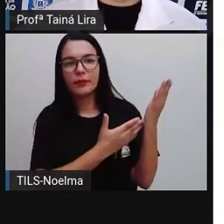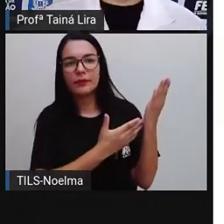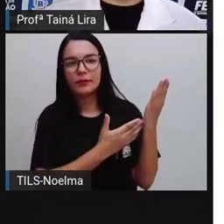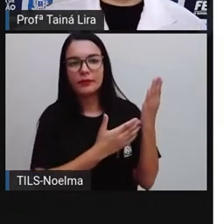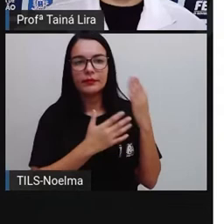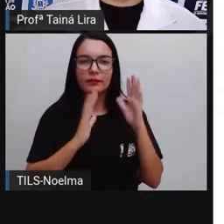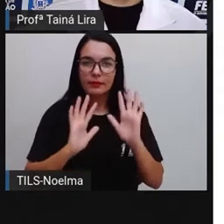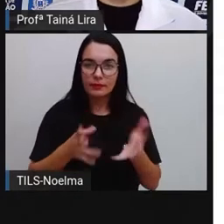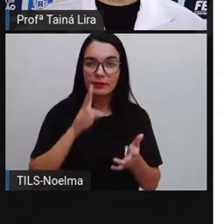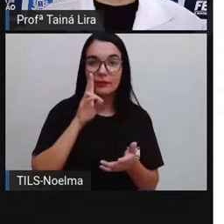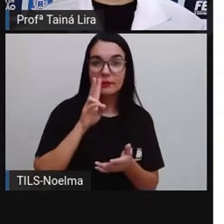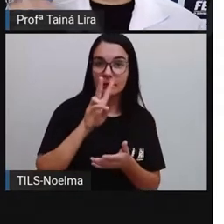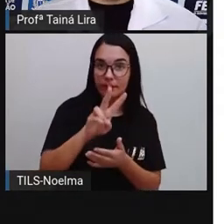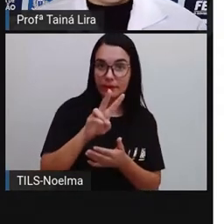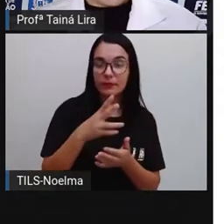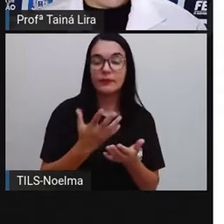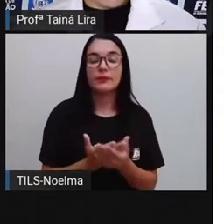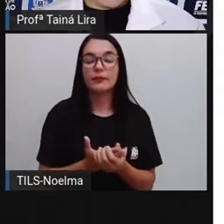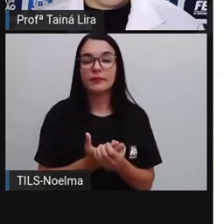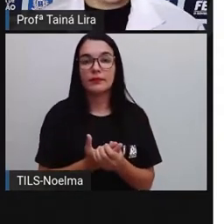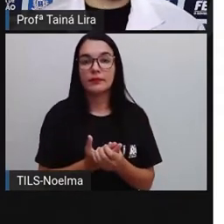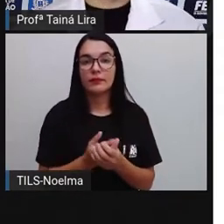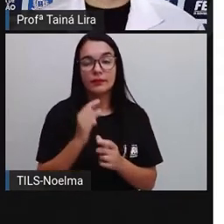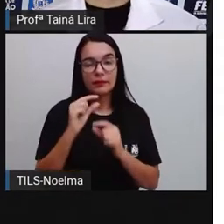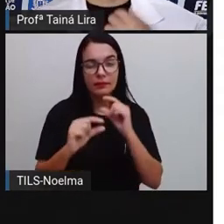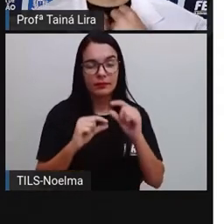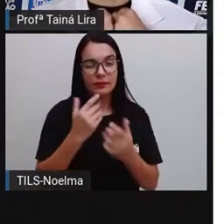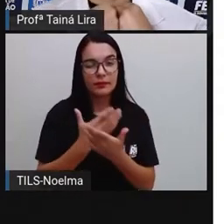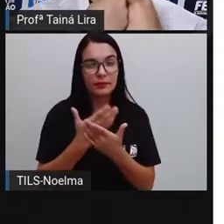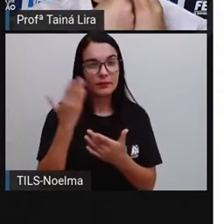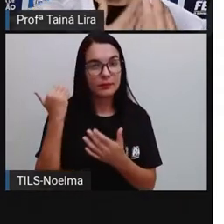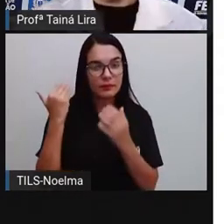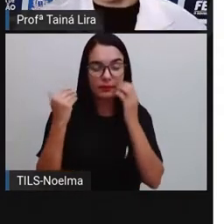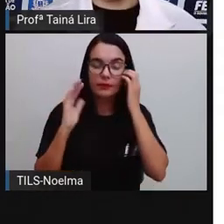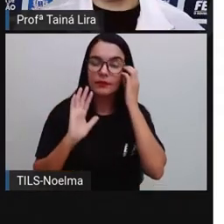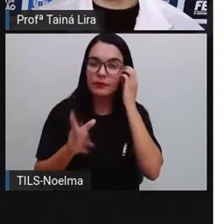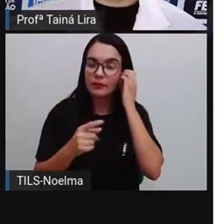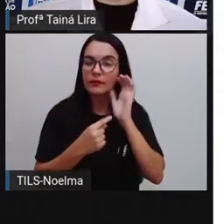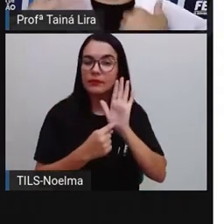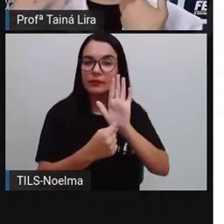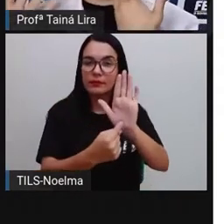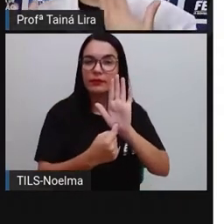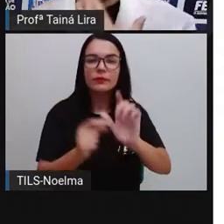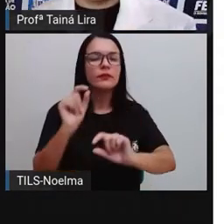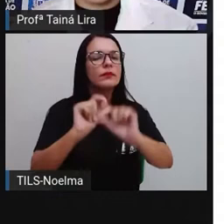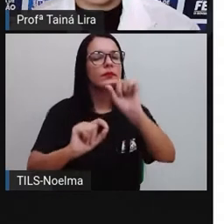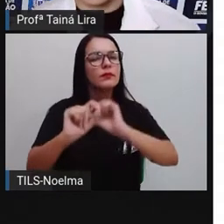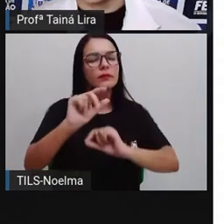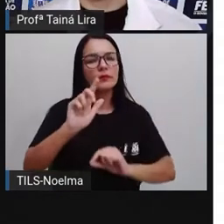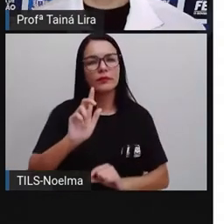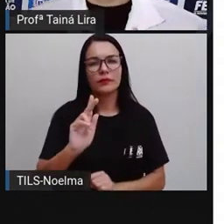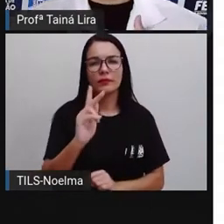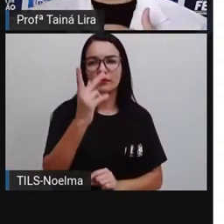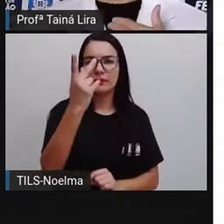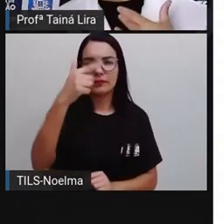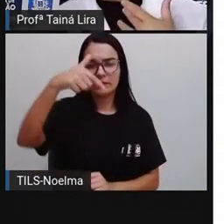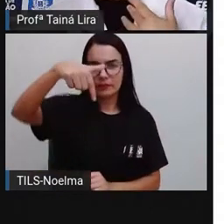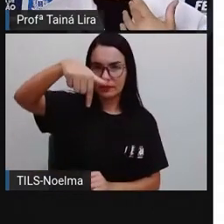nós já falamos um pouquinho sobre elas, a Pró já mostrou para vocês o que é uma história em quadrinhos,